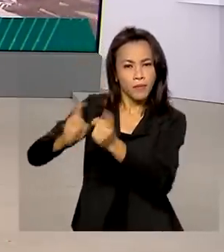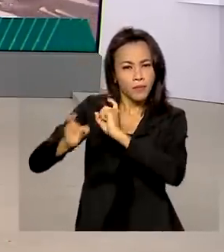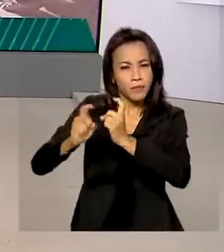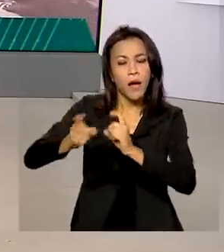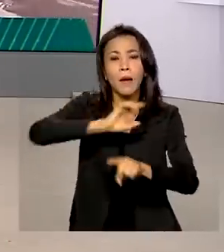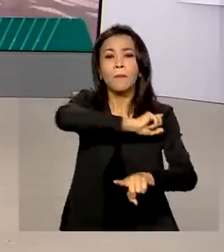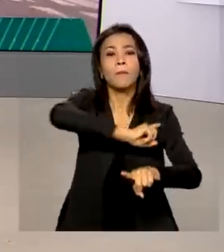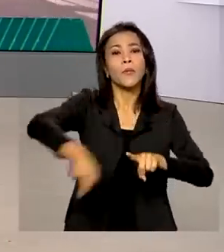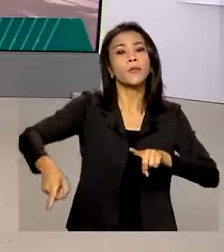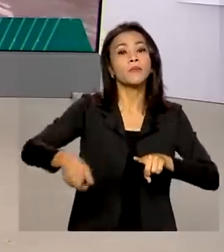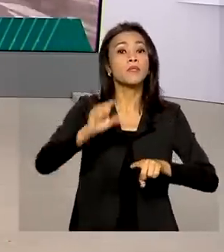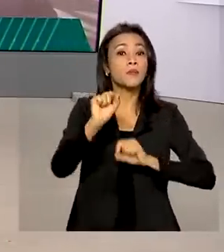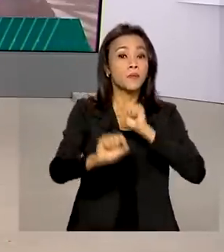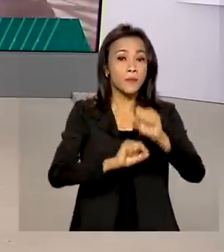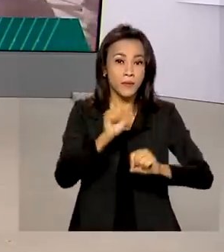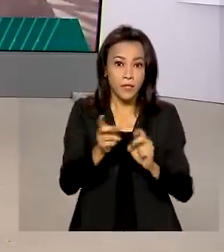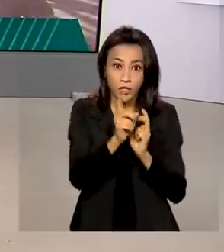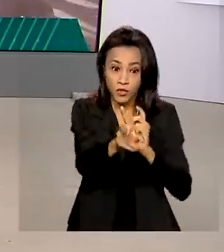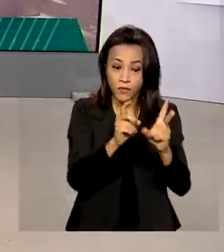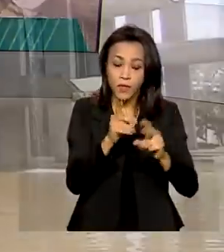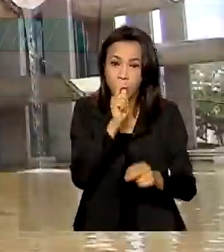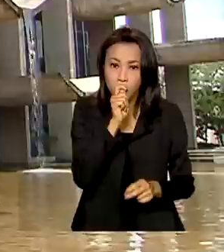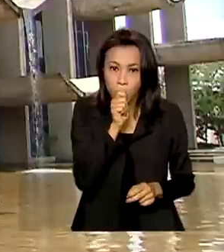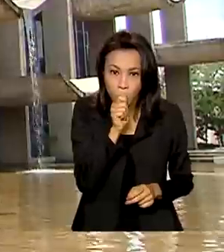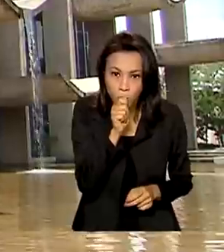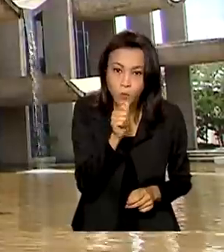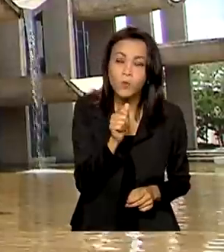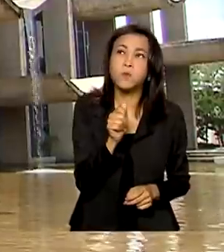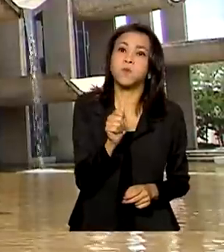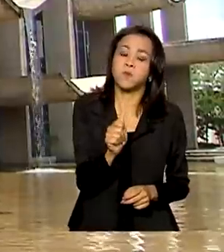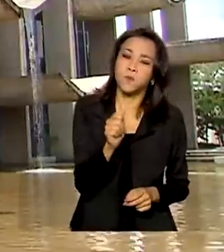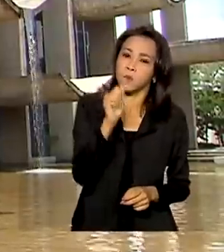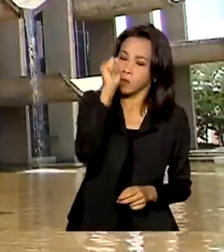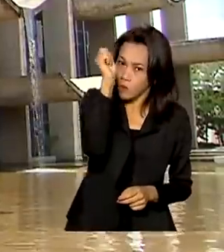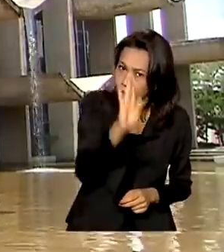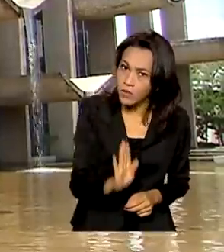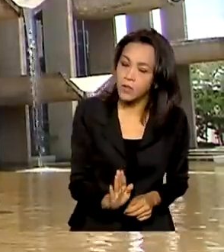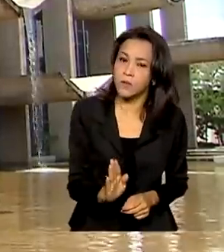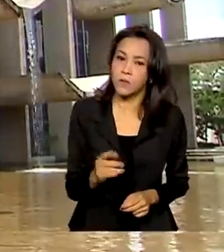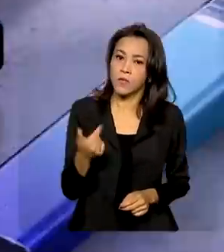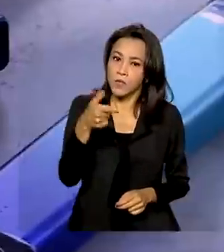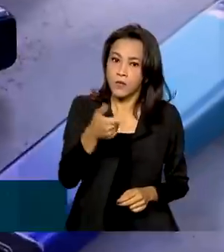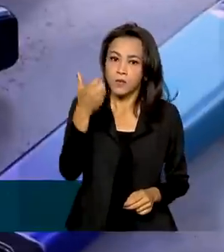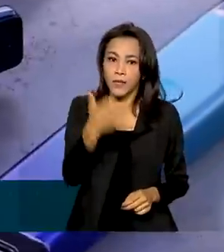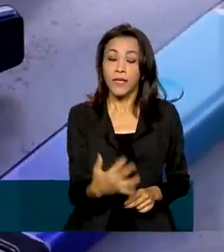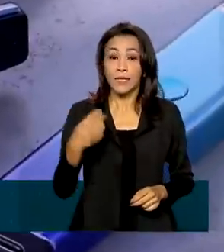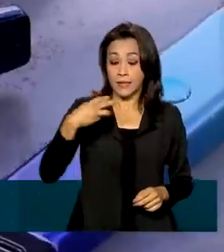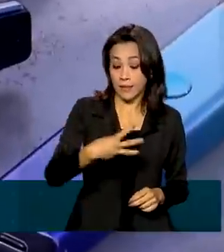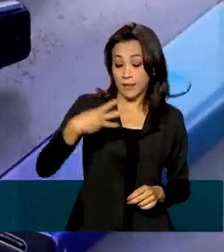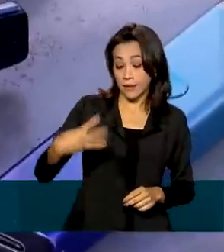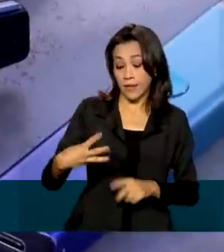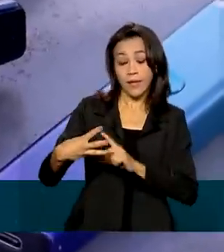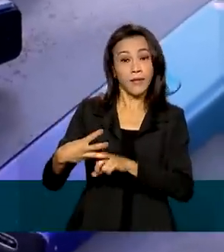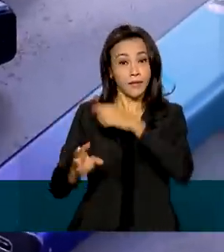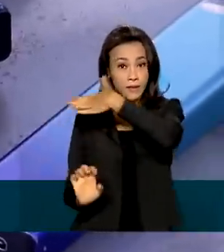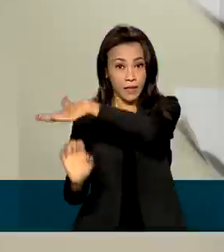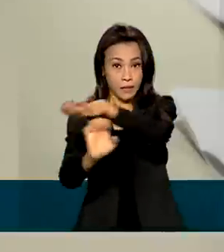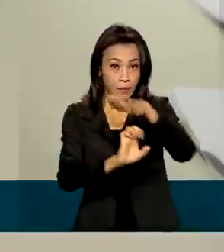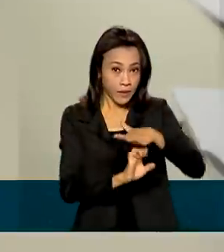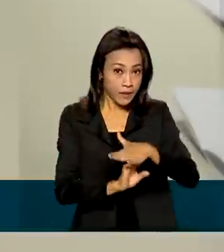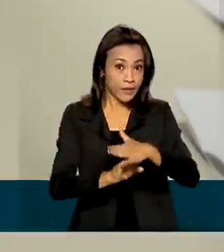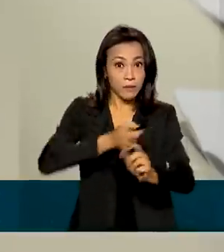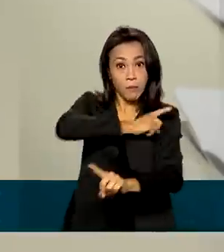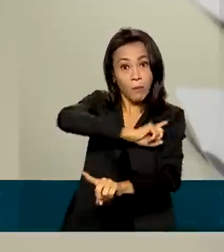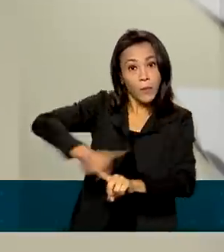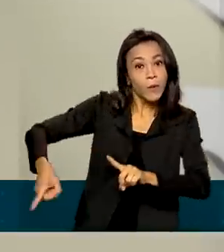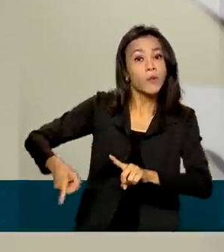venda de cigarros eletrônicos no país. A determinação é para que 33 empresas suspendam a venda